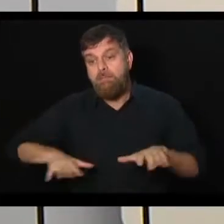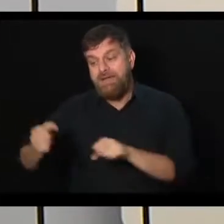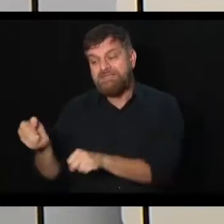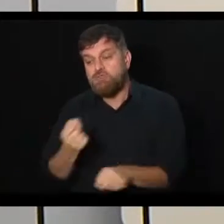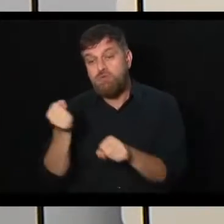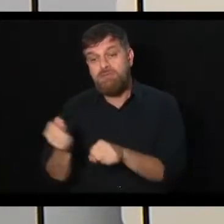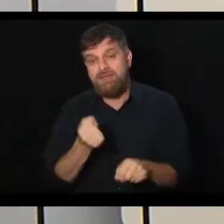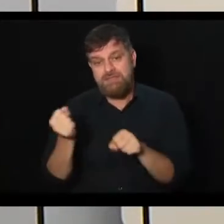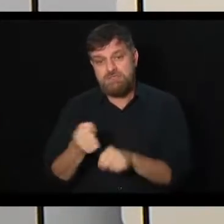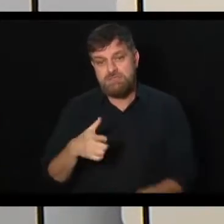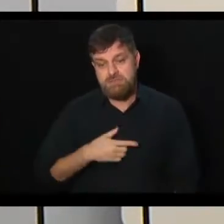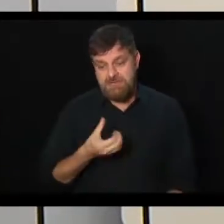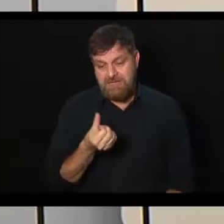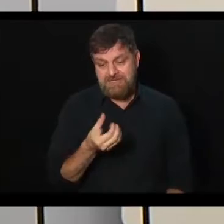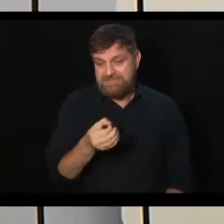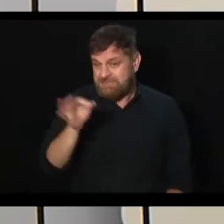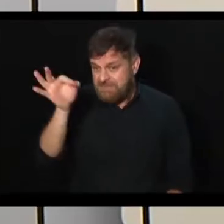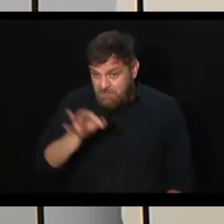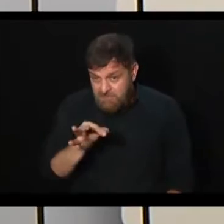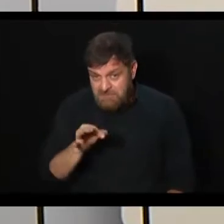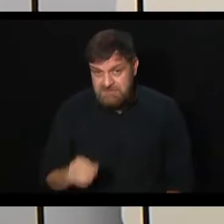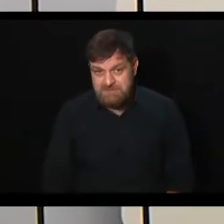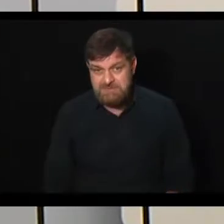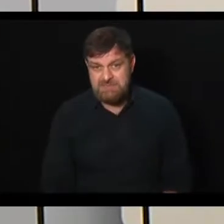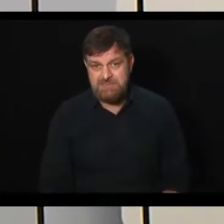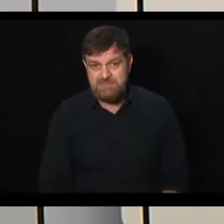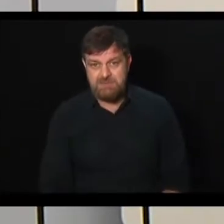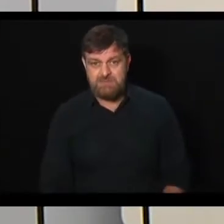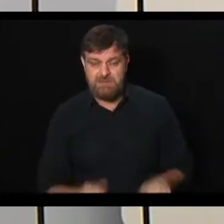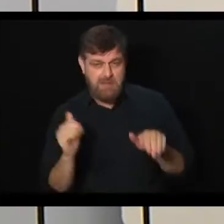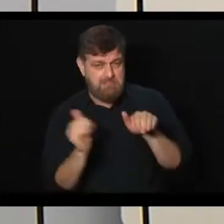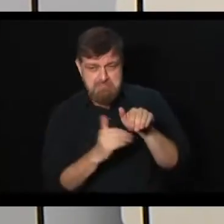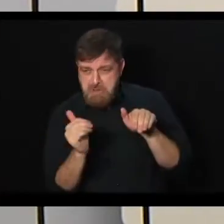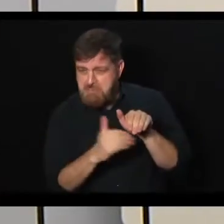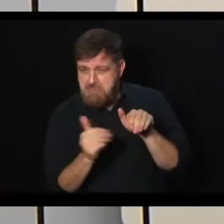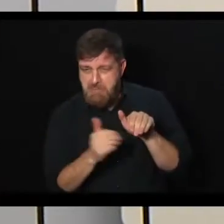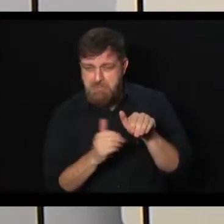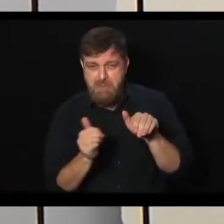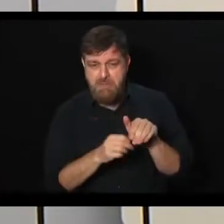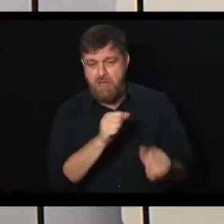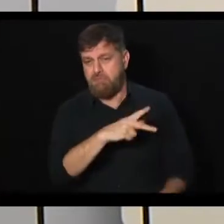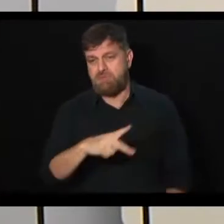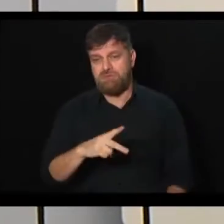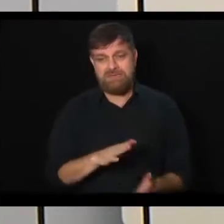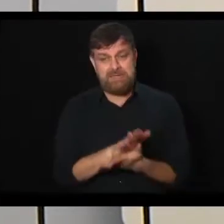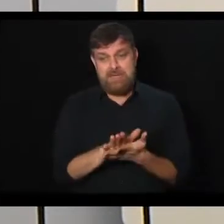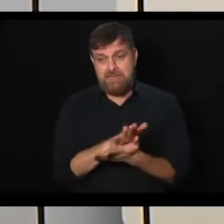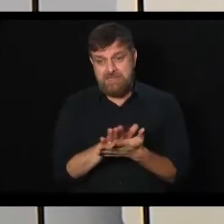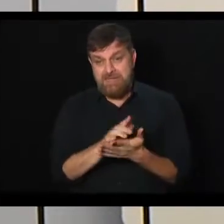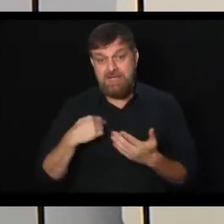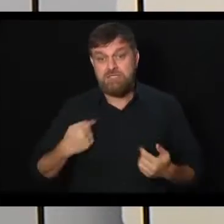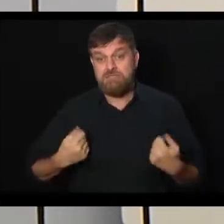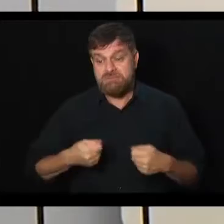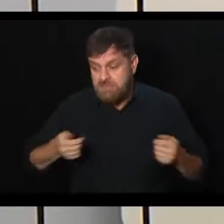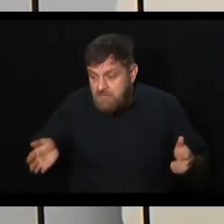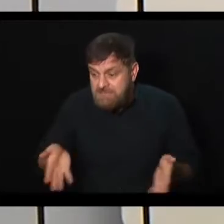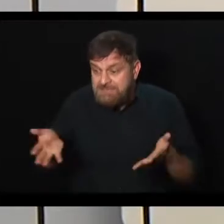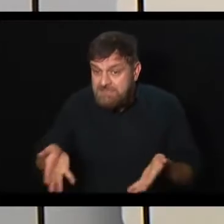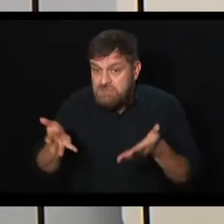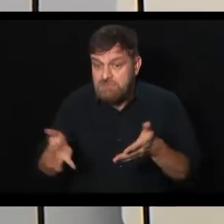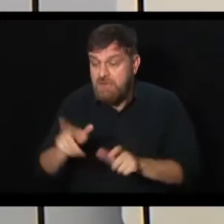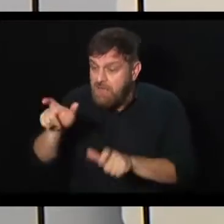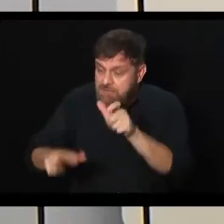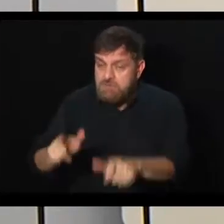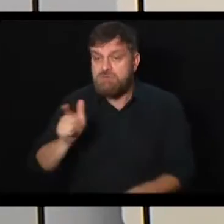mais de 60% não contribuem para a Previdência. Então, o que nós precisamos fazer é incentivar as pessoas a